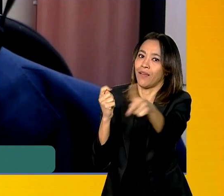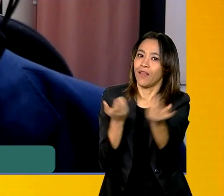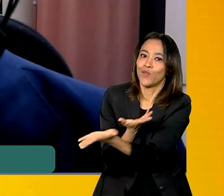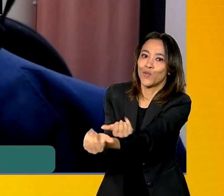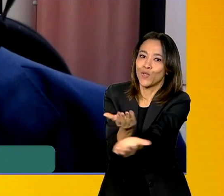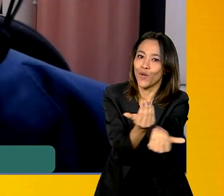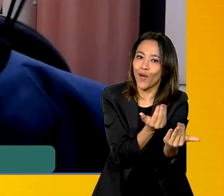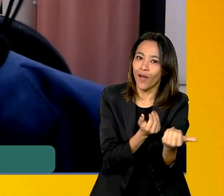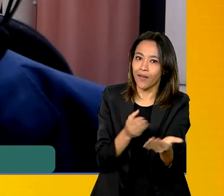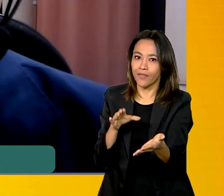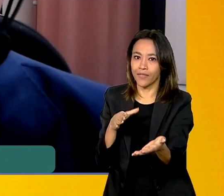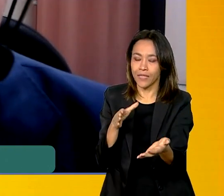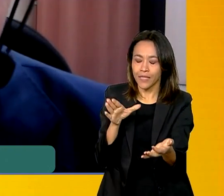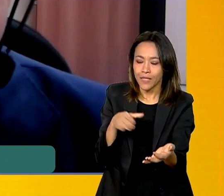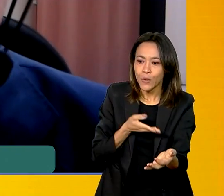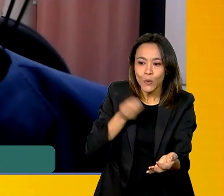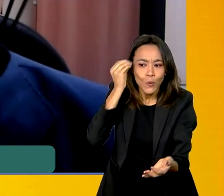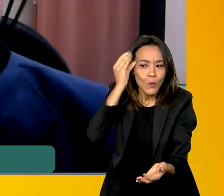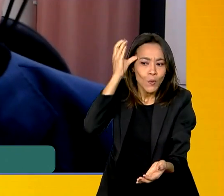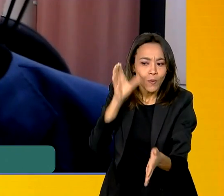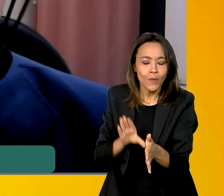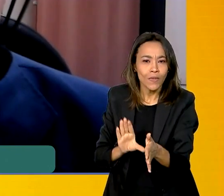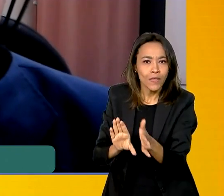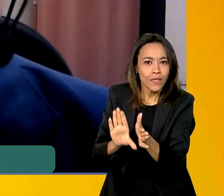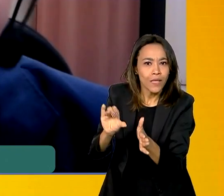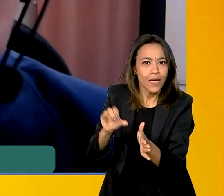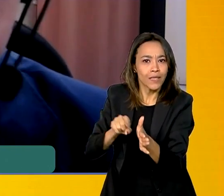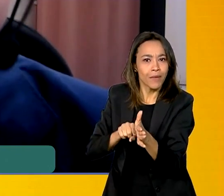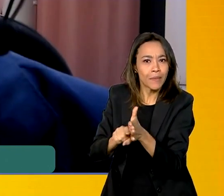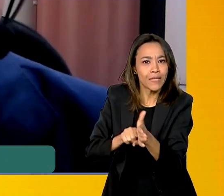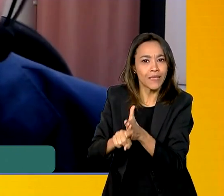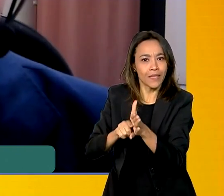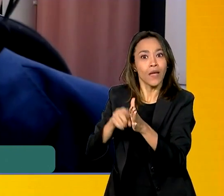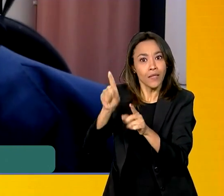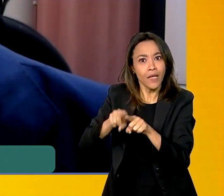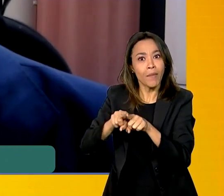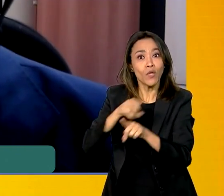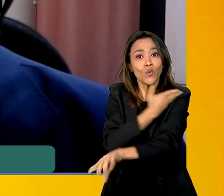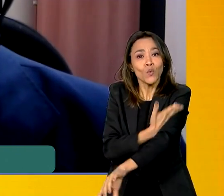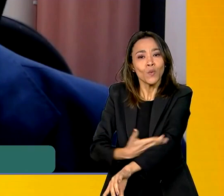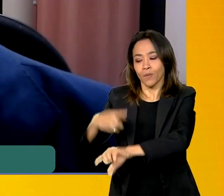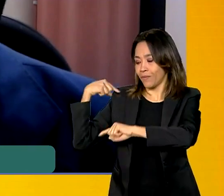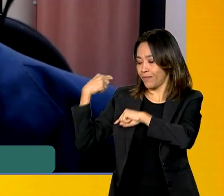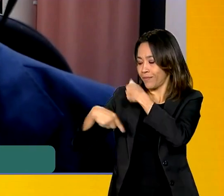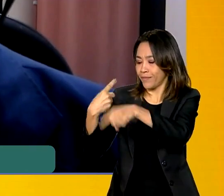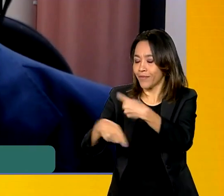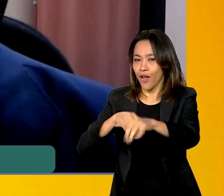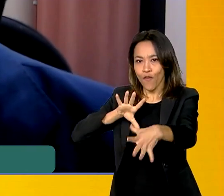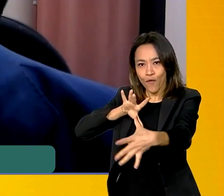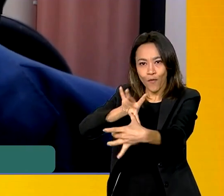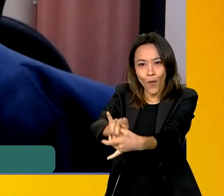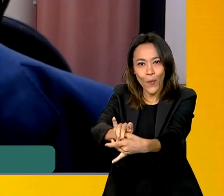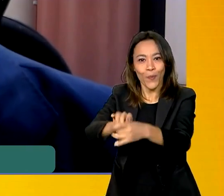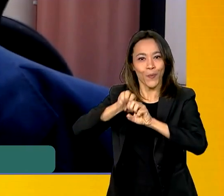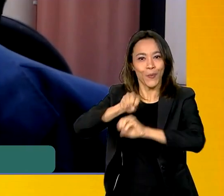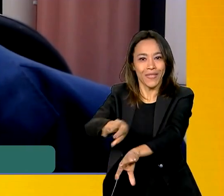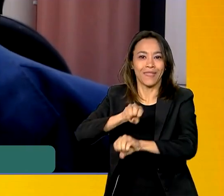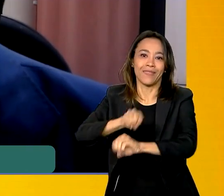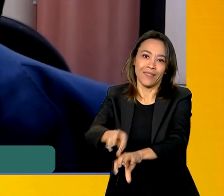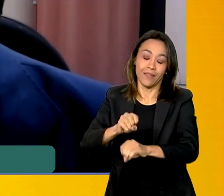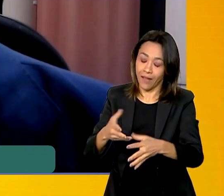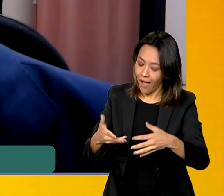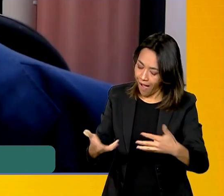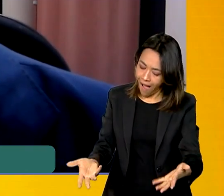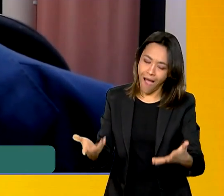científico e conhecimento tradicional, valorizando a ambos, dentro de uma política de educação. Assim, a gente consegue, sem dúvida